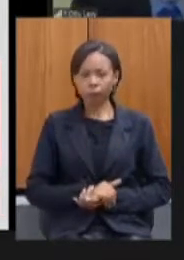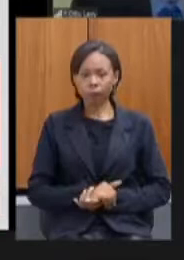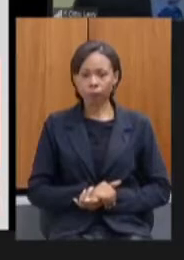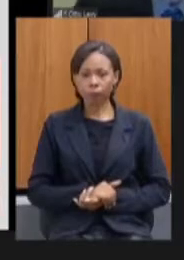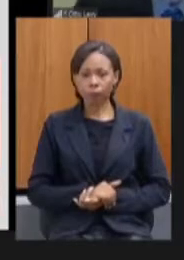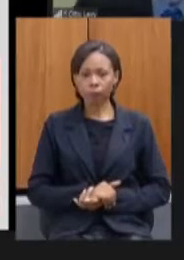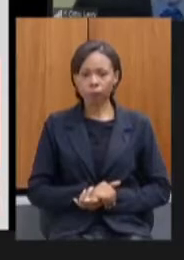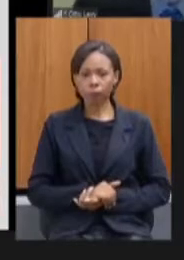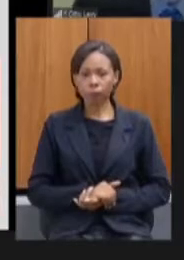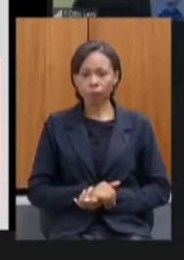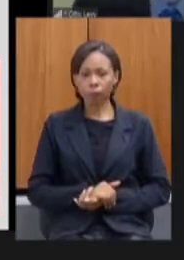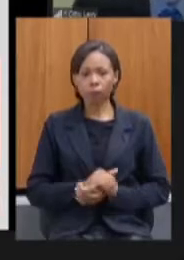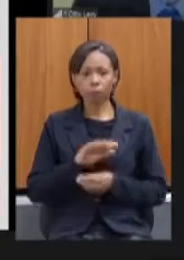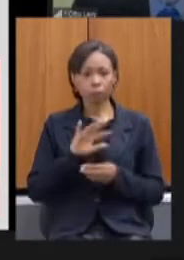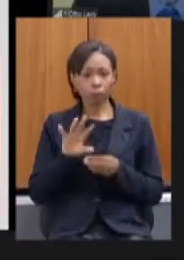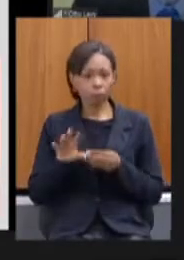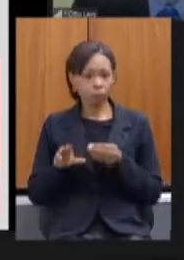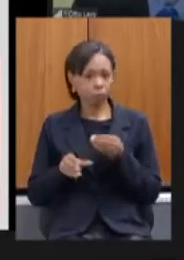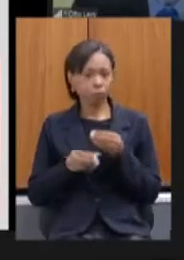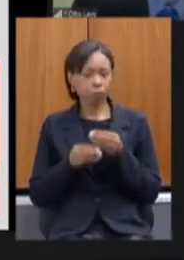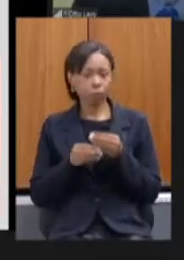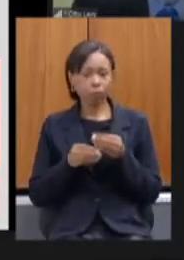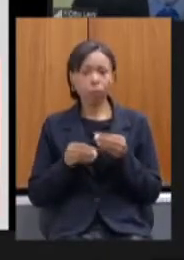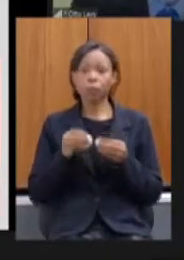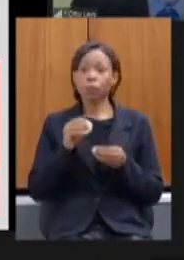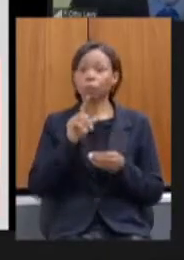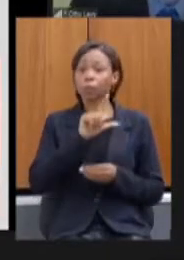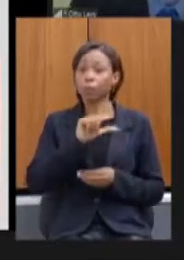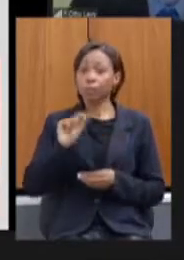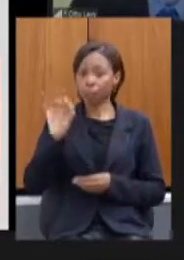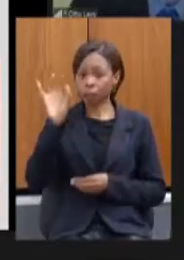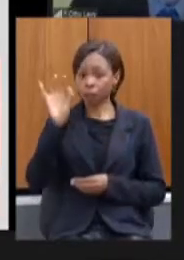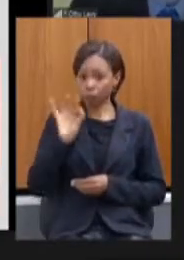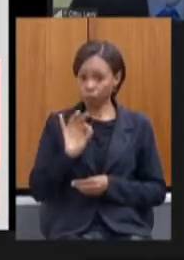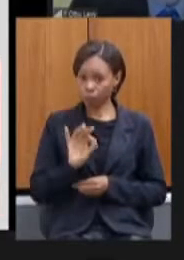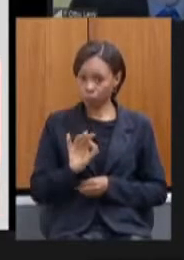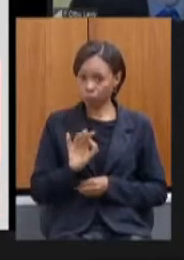implementação de 100% do atendimento do RH responde de forma virtual